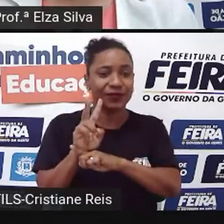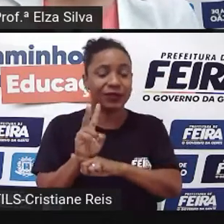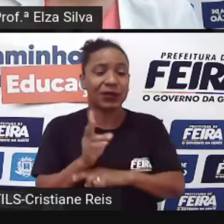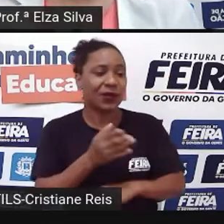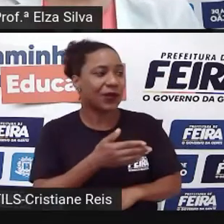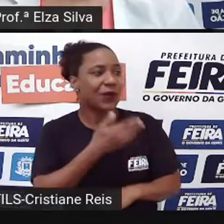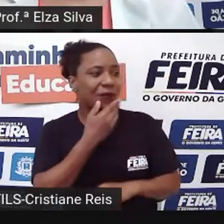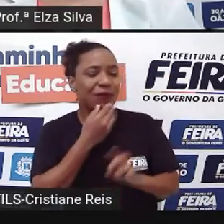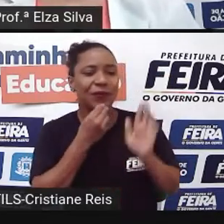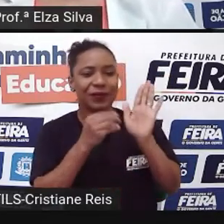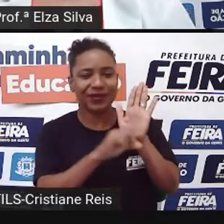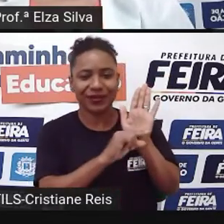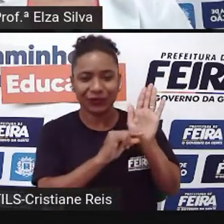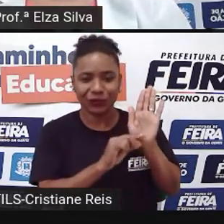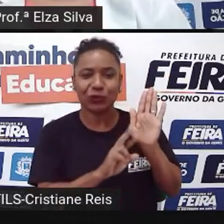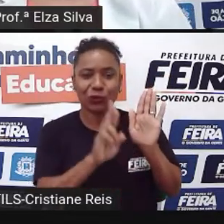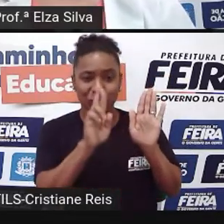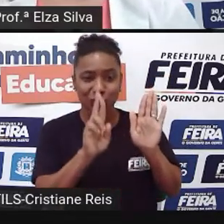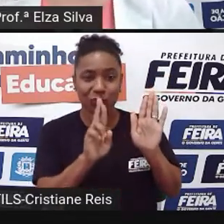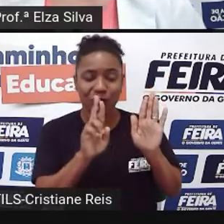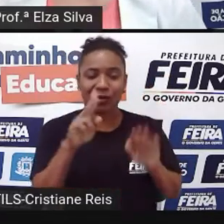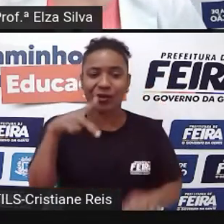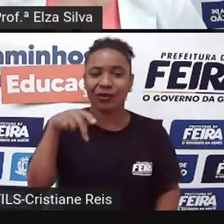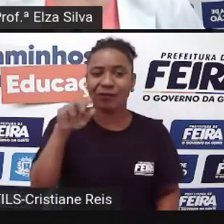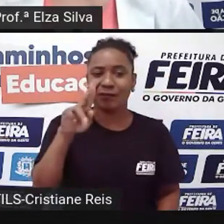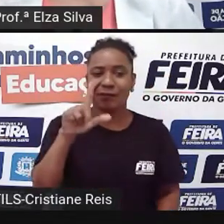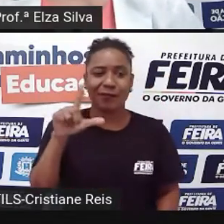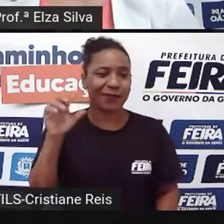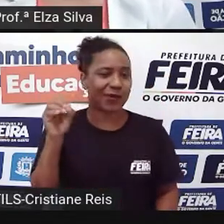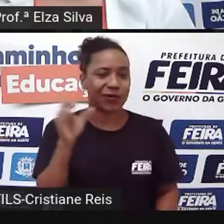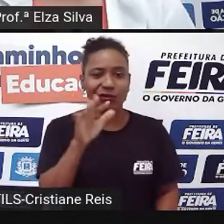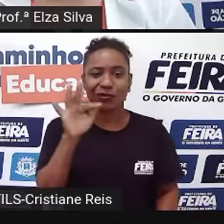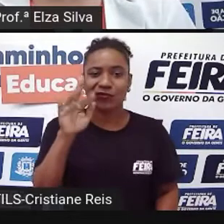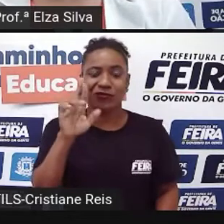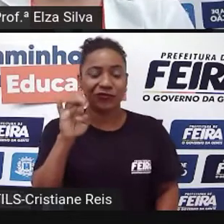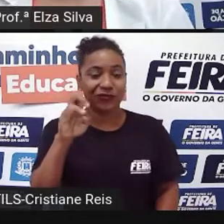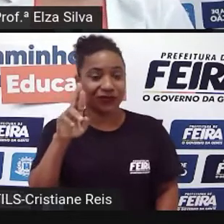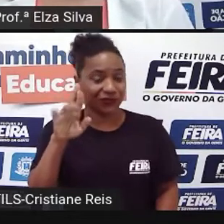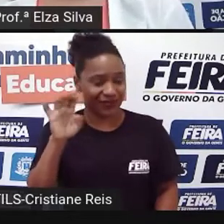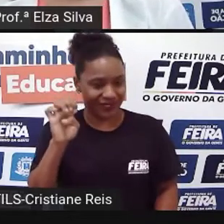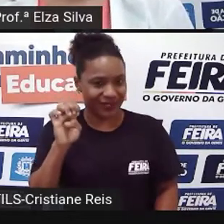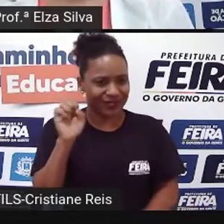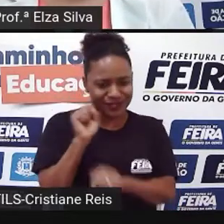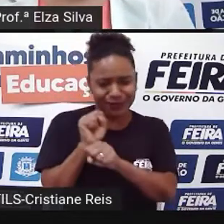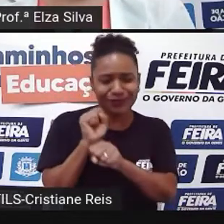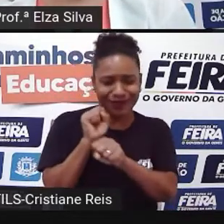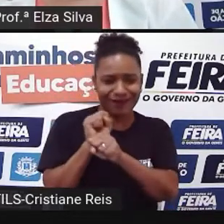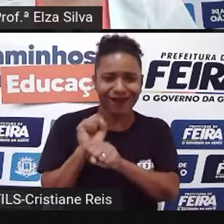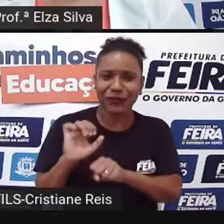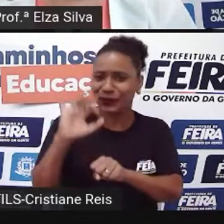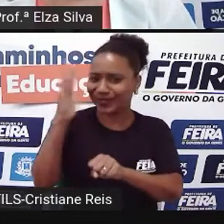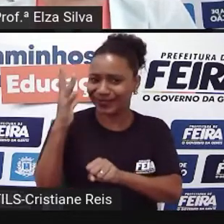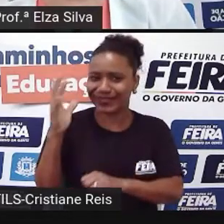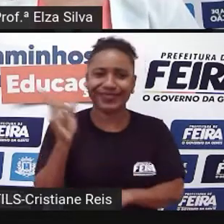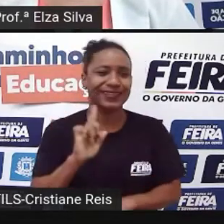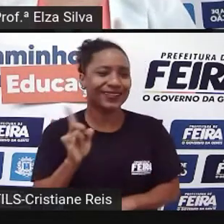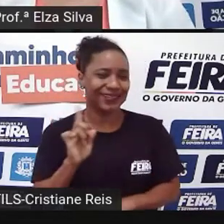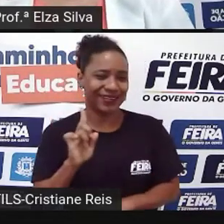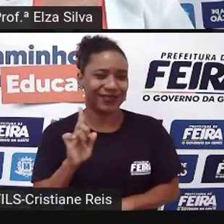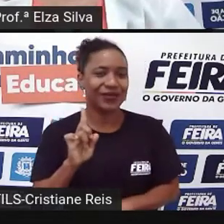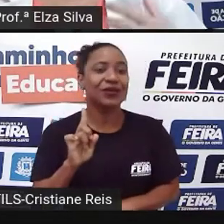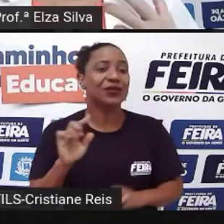Freire Esperançar é você não ficar sentado esperando as coisas acontecerem Mas